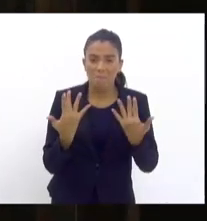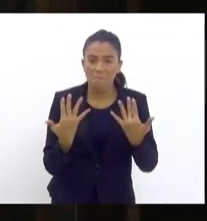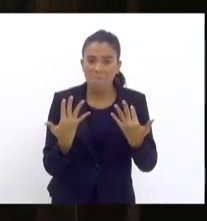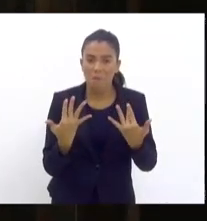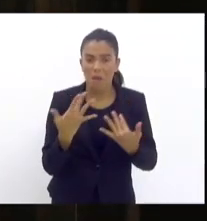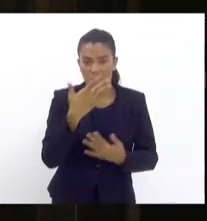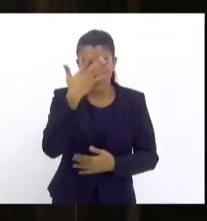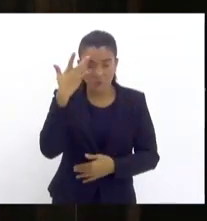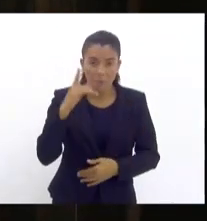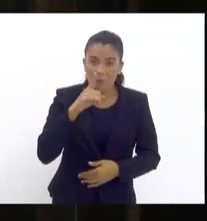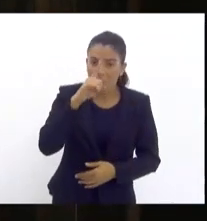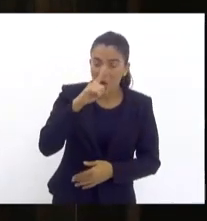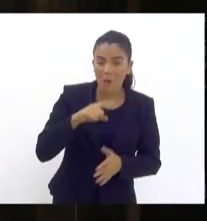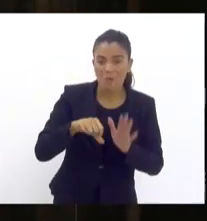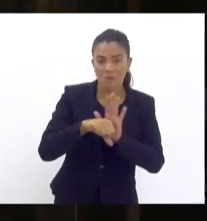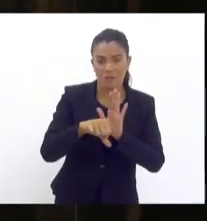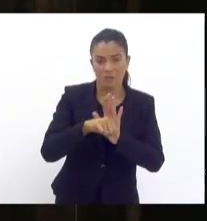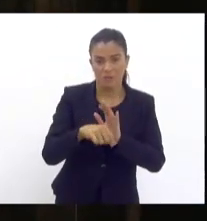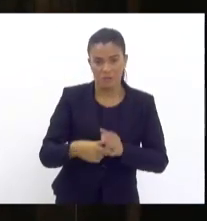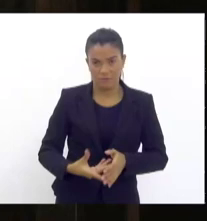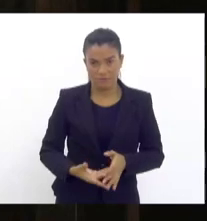dessas facções criminosas.